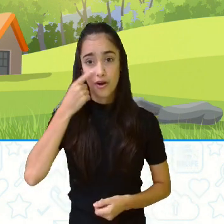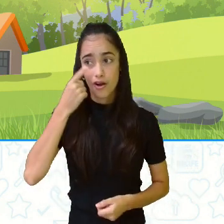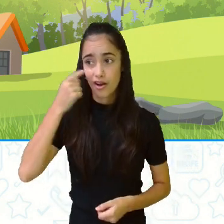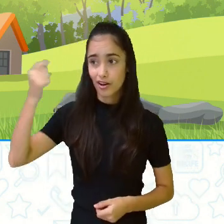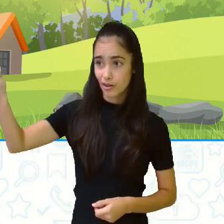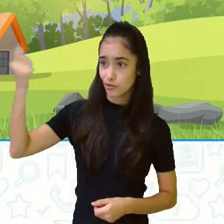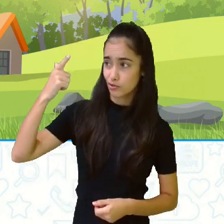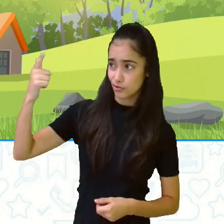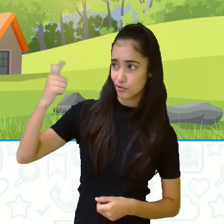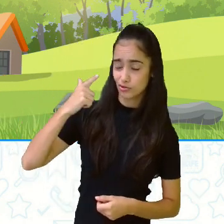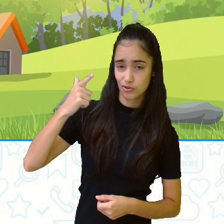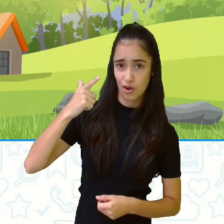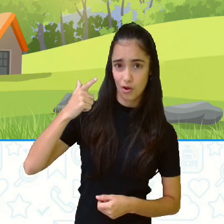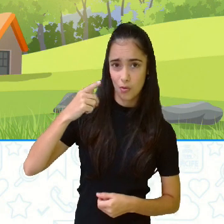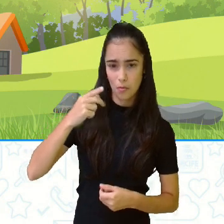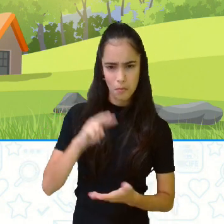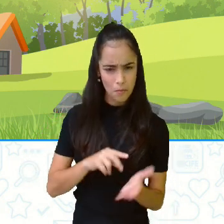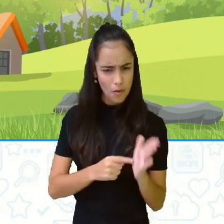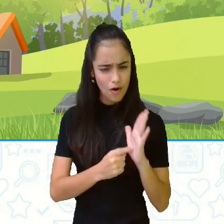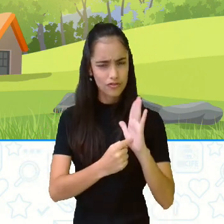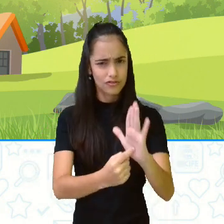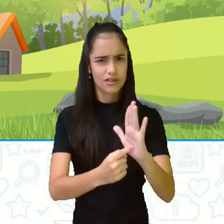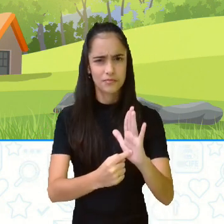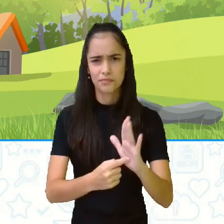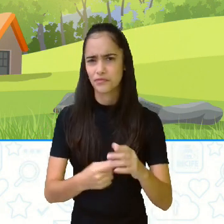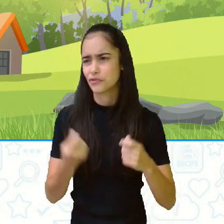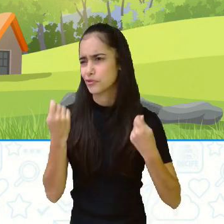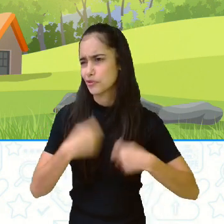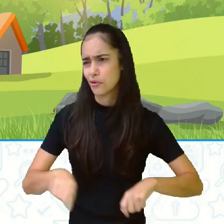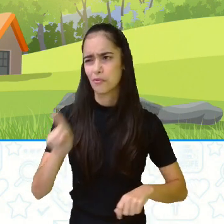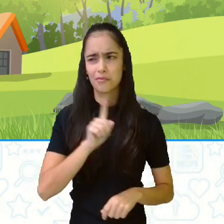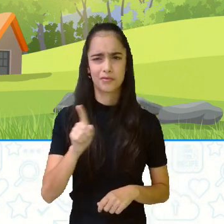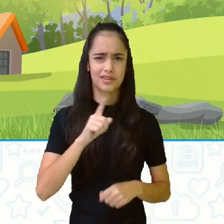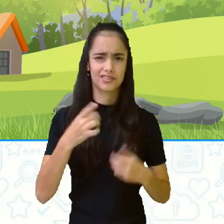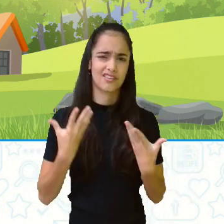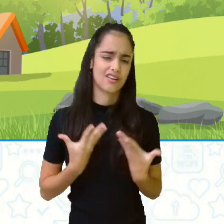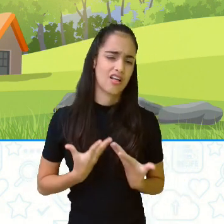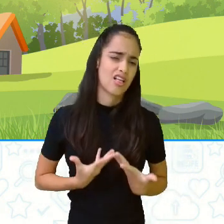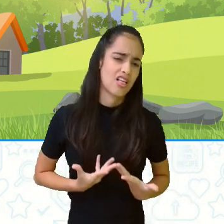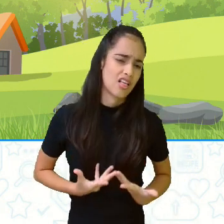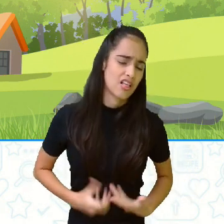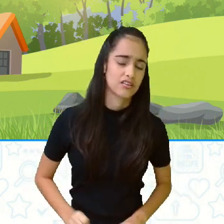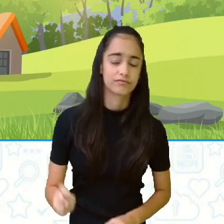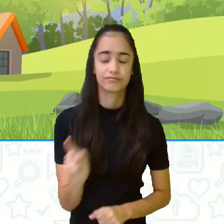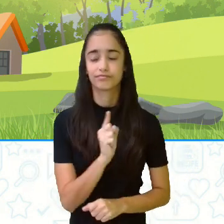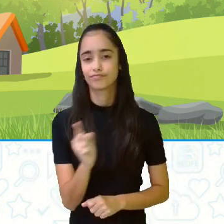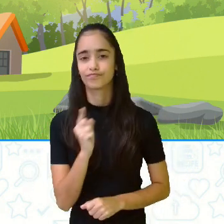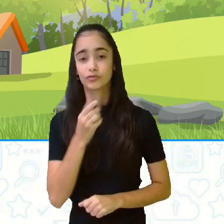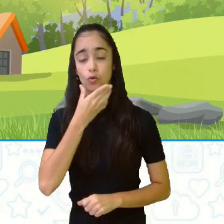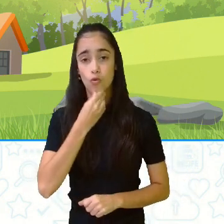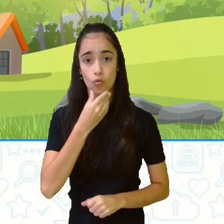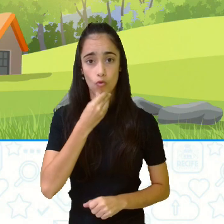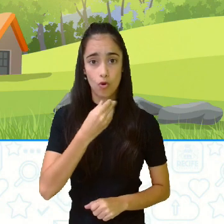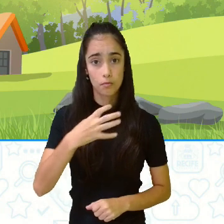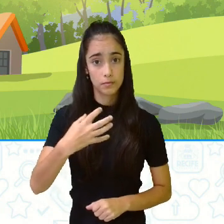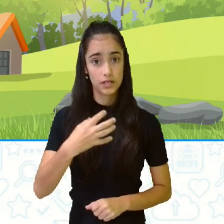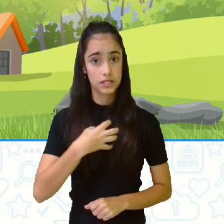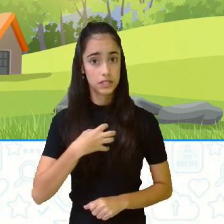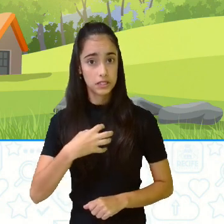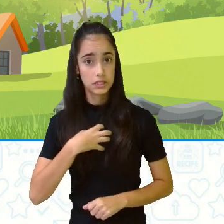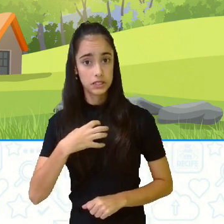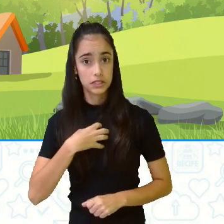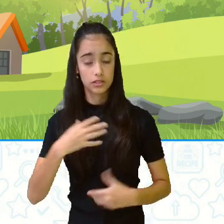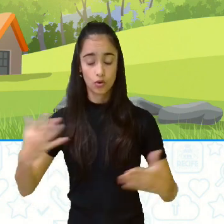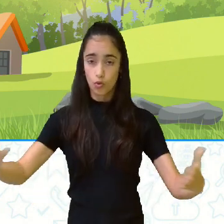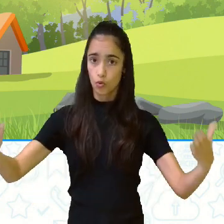precisou se cansar de fazer esforço para que o rapaz sentisse muito calor e